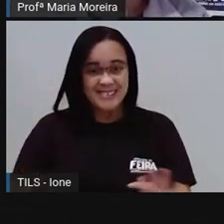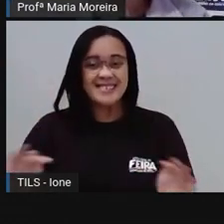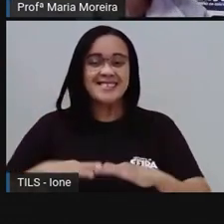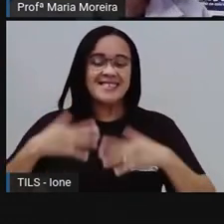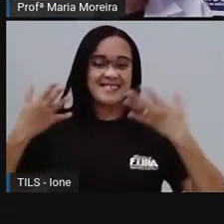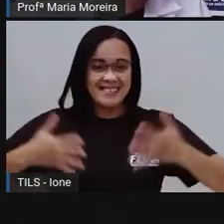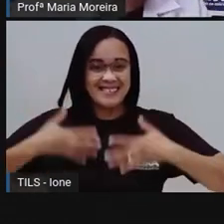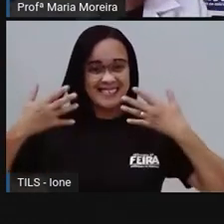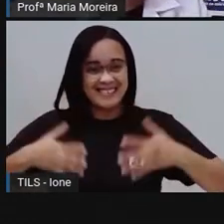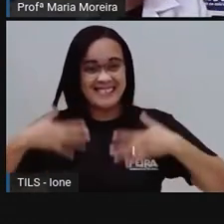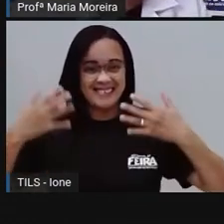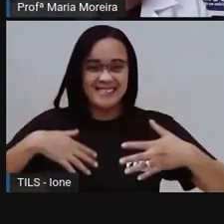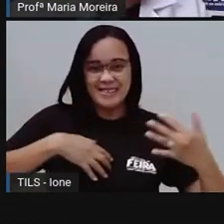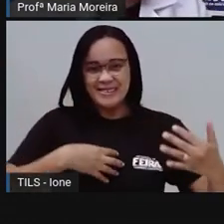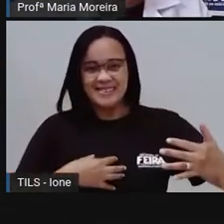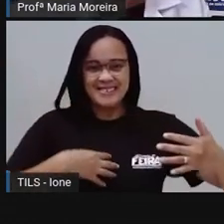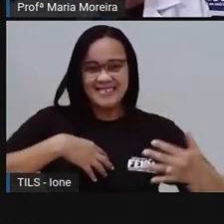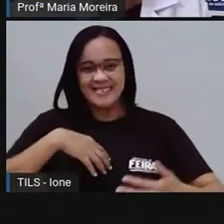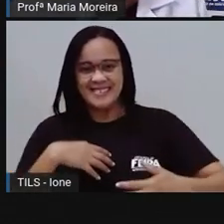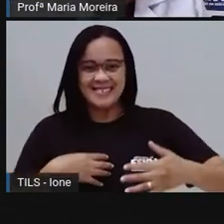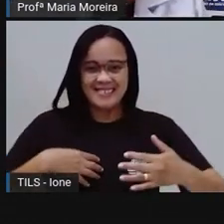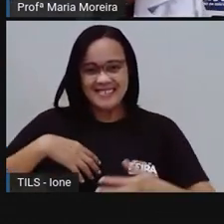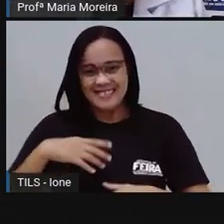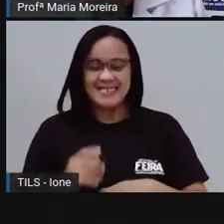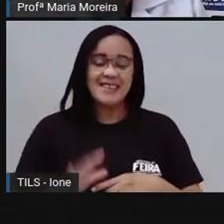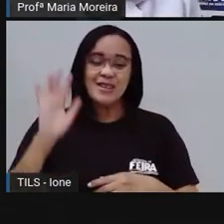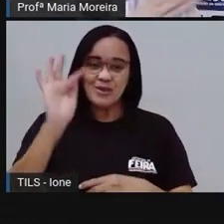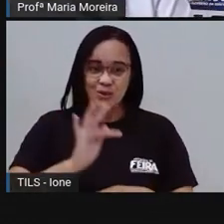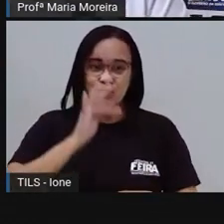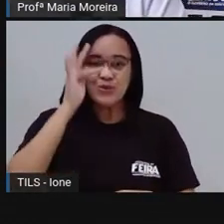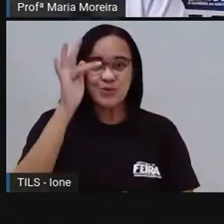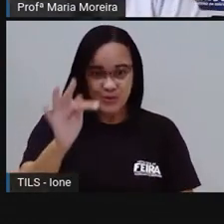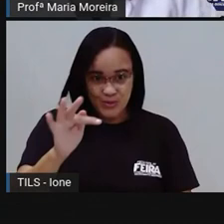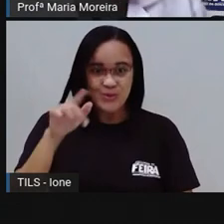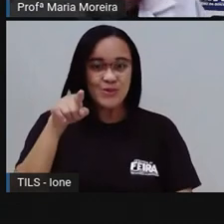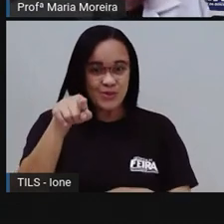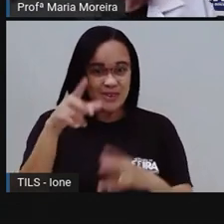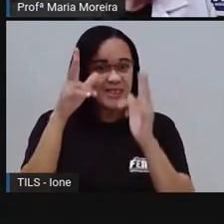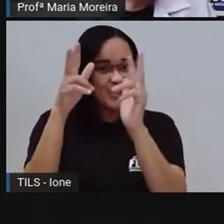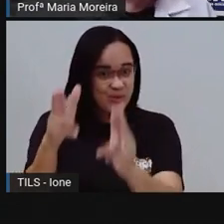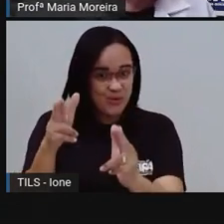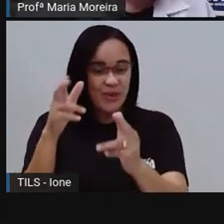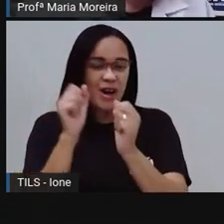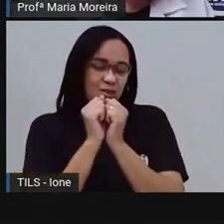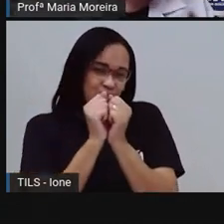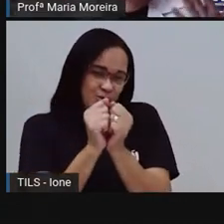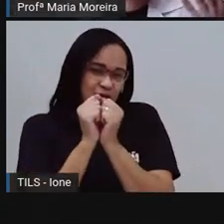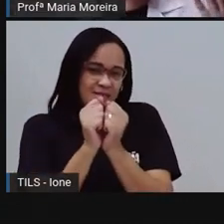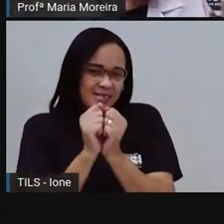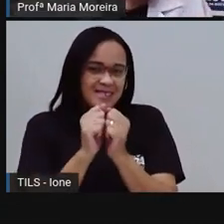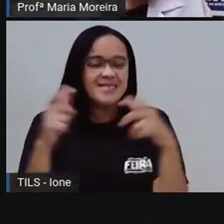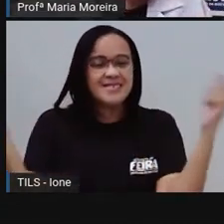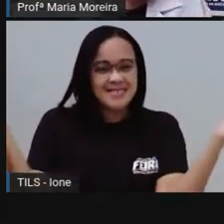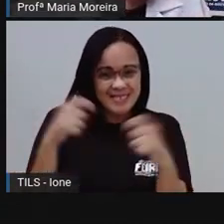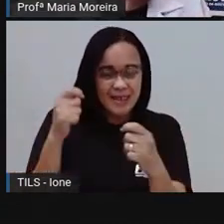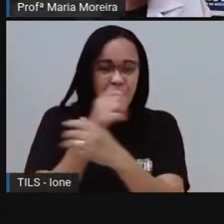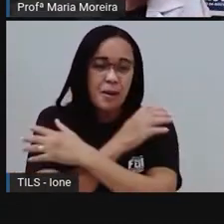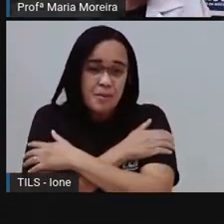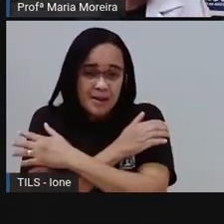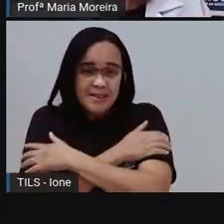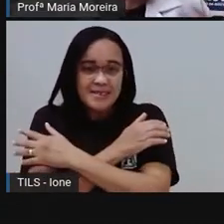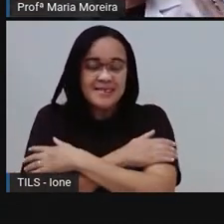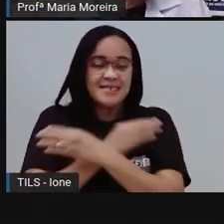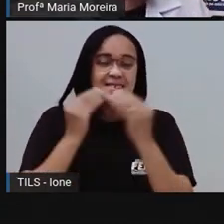Comemorando, dançando, se divertindo. Porque em breve a vai poder estar também como eles, assim, Bem juntinho. Eu sinto-se todos abraçados e